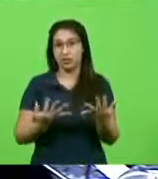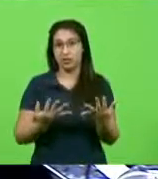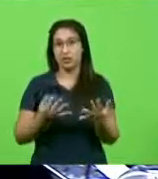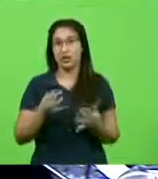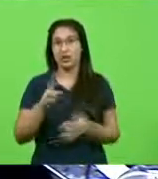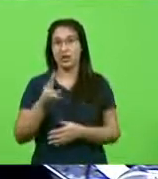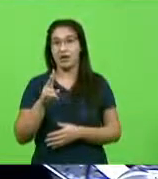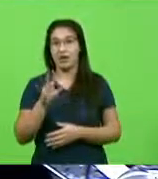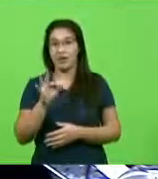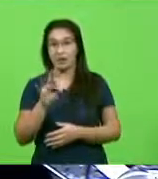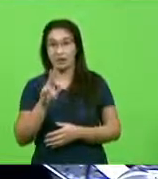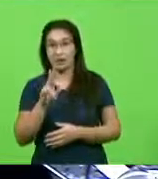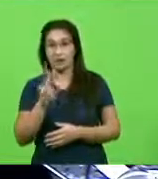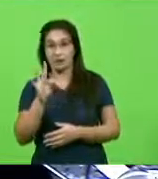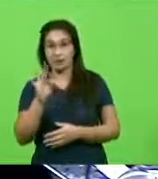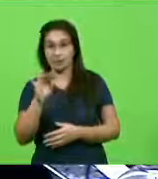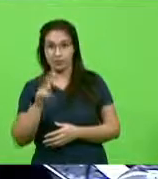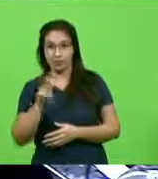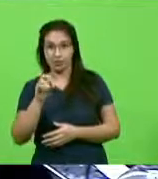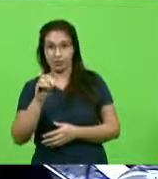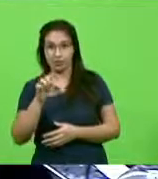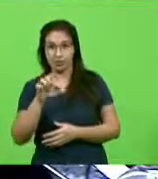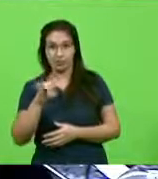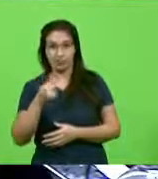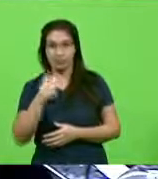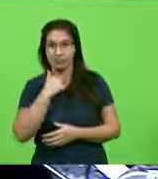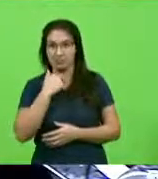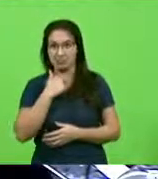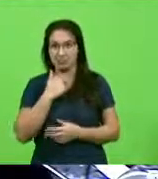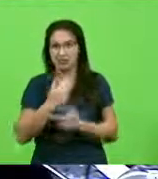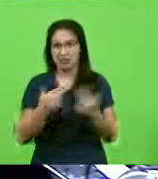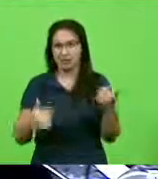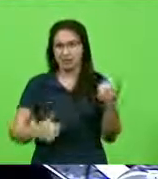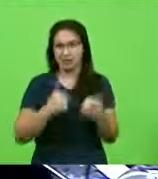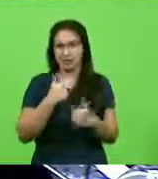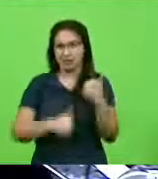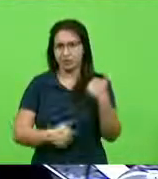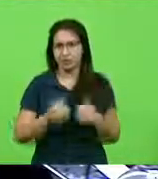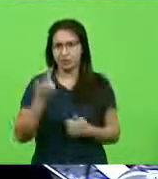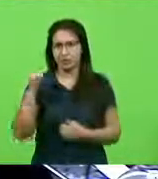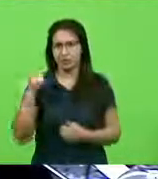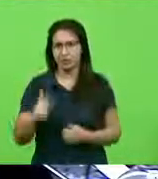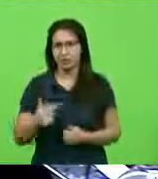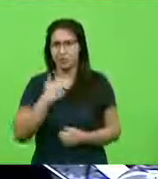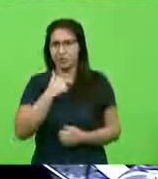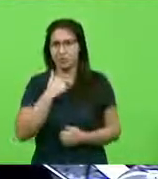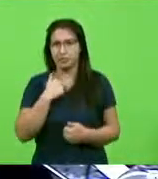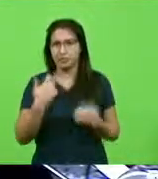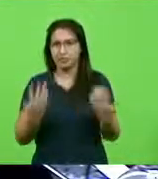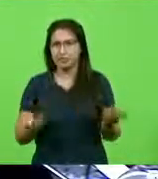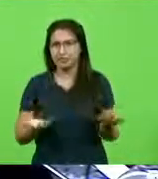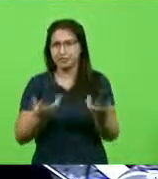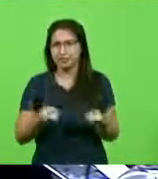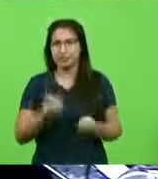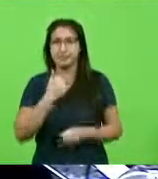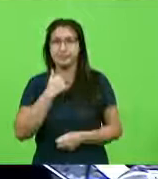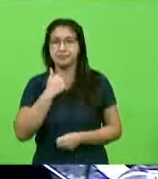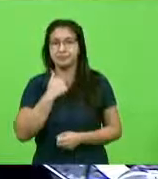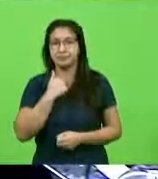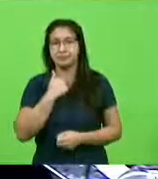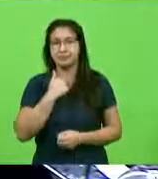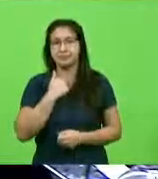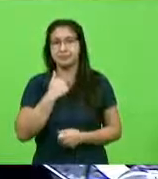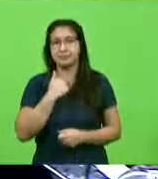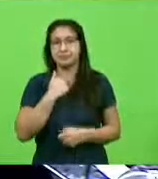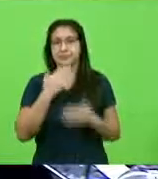tênis, não pode. Os regramentos são totalmente fora da casinha. É um absurdo o estão fazendo com o esporte em Santa Catarina. Então, eu quero agradecer